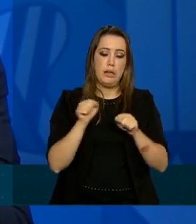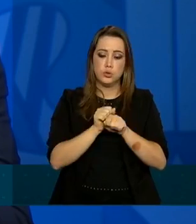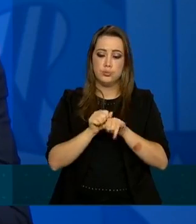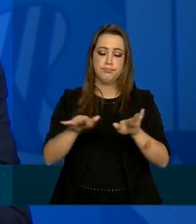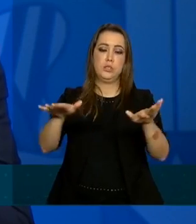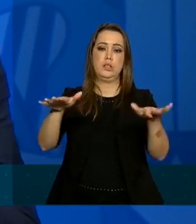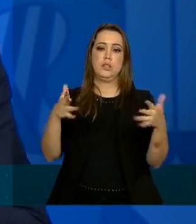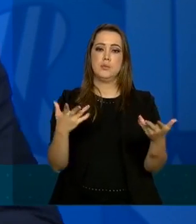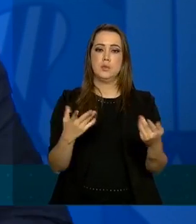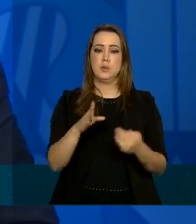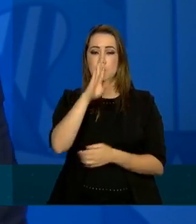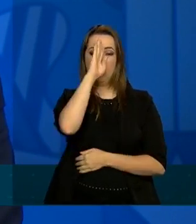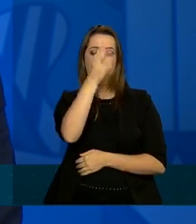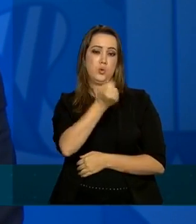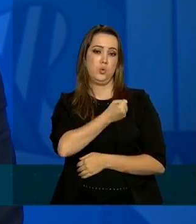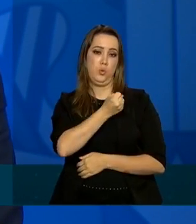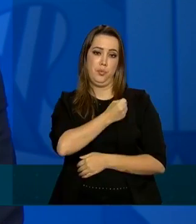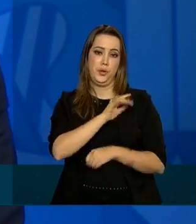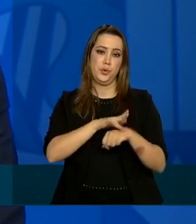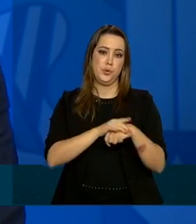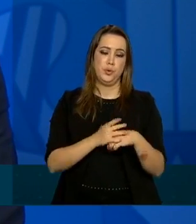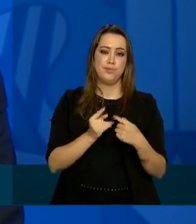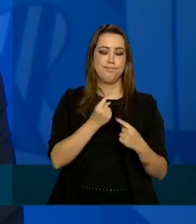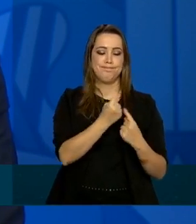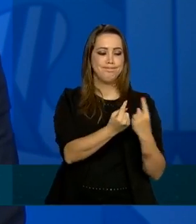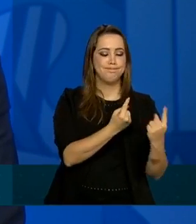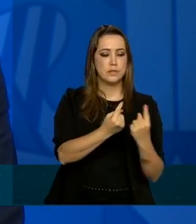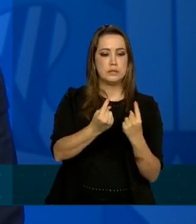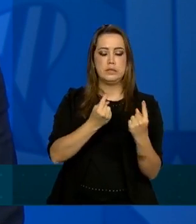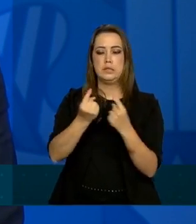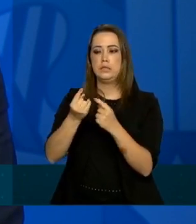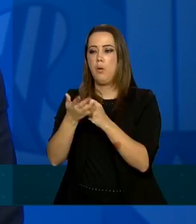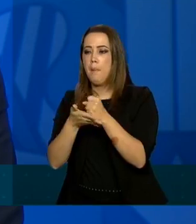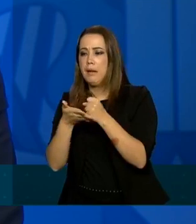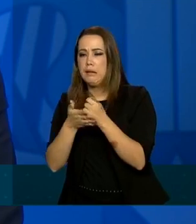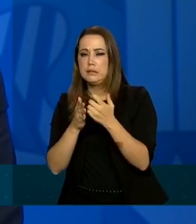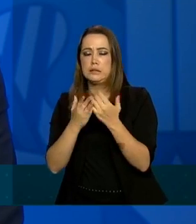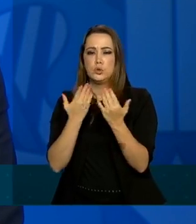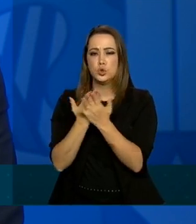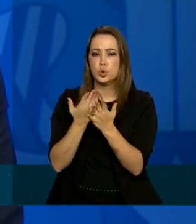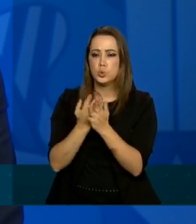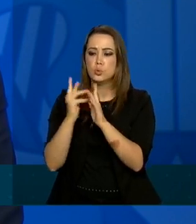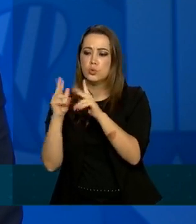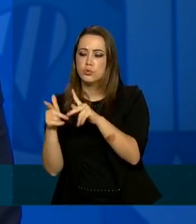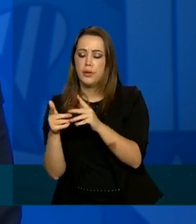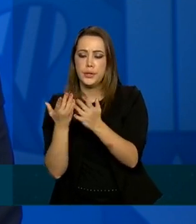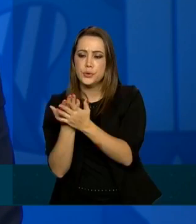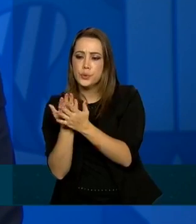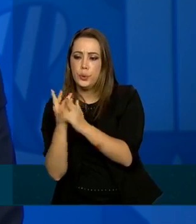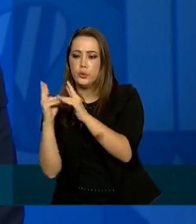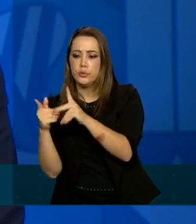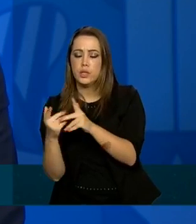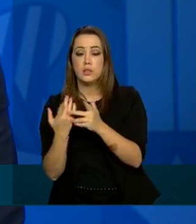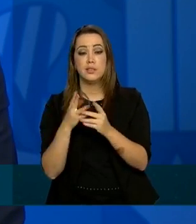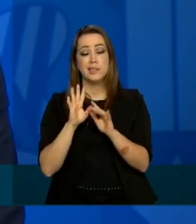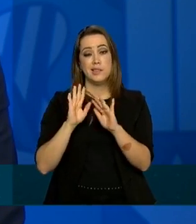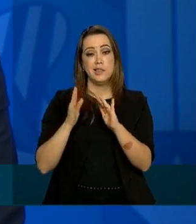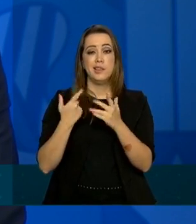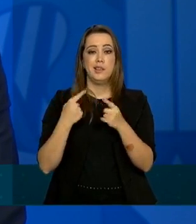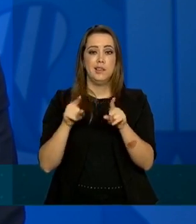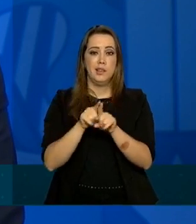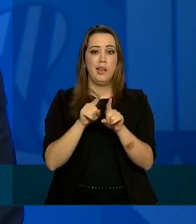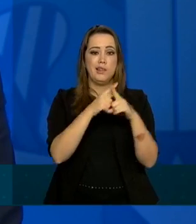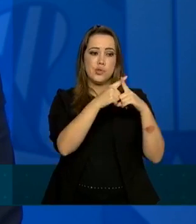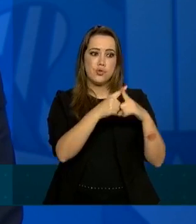principalmente número de casos cada modelo utiliza uma base teórica diferente e eles inclusive concorrem entre